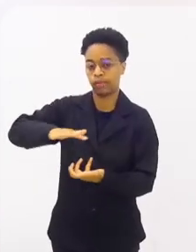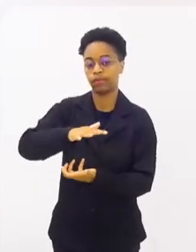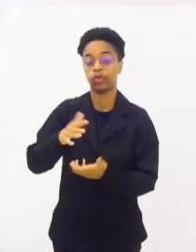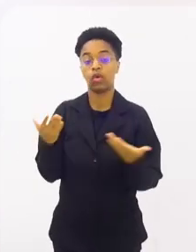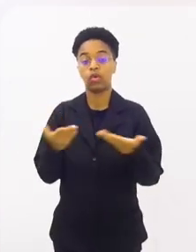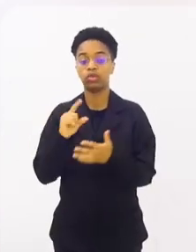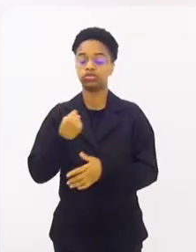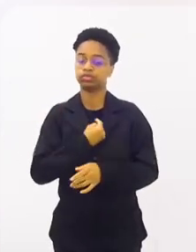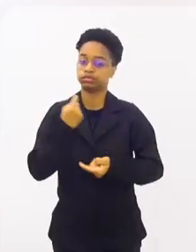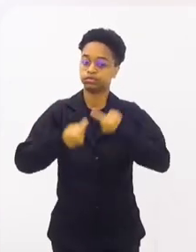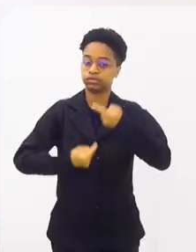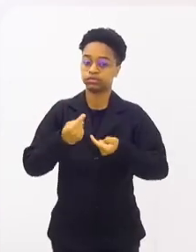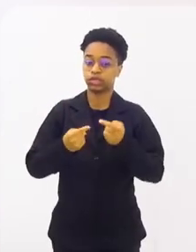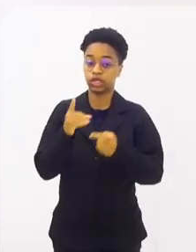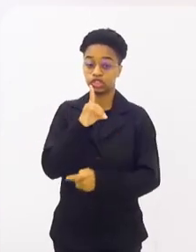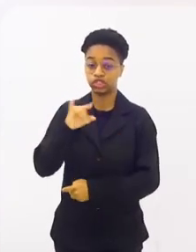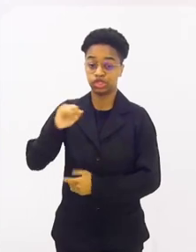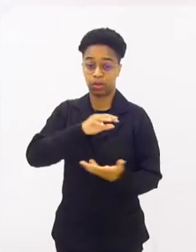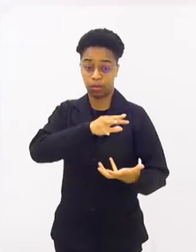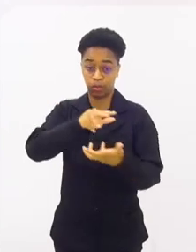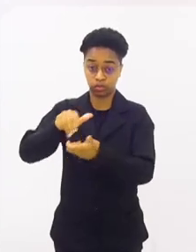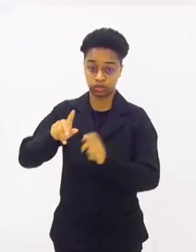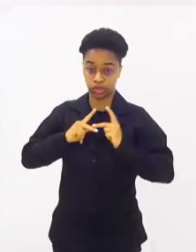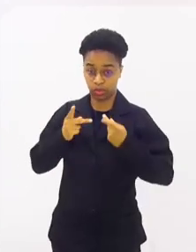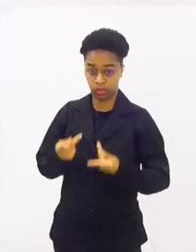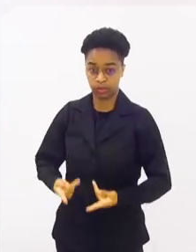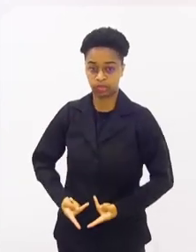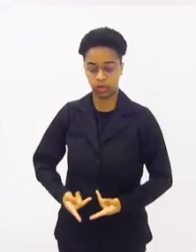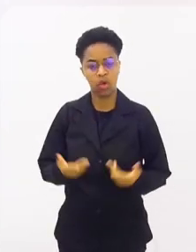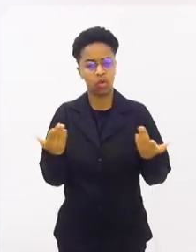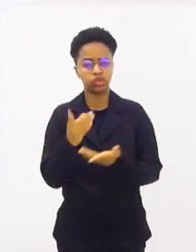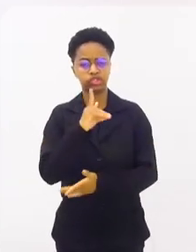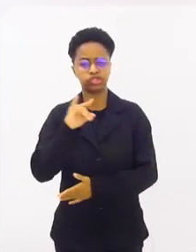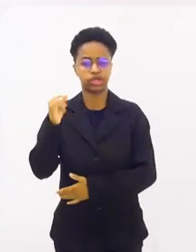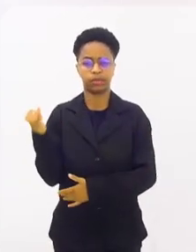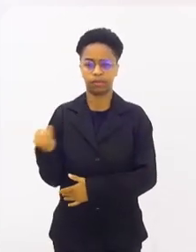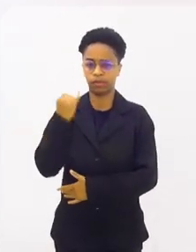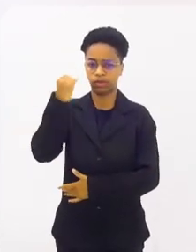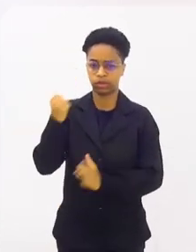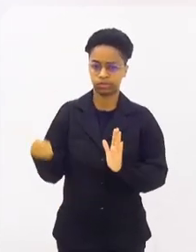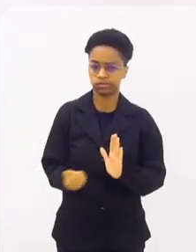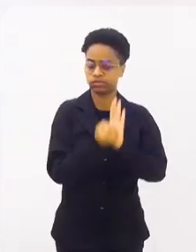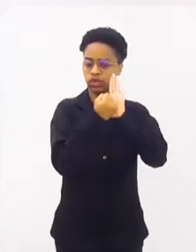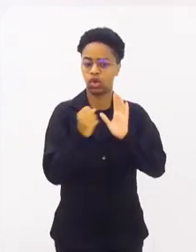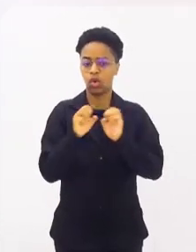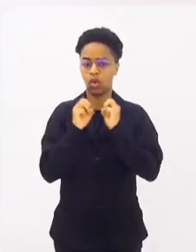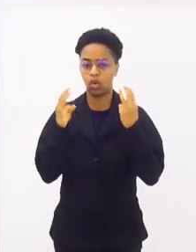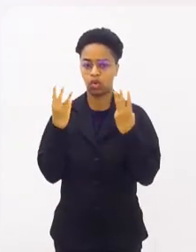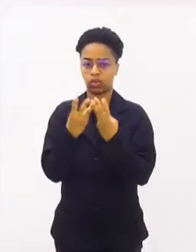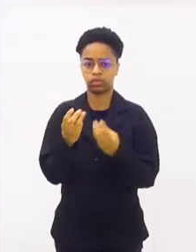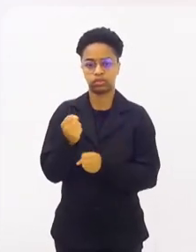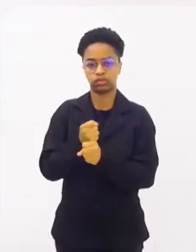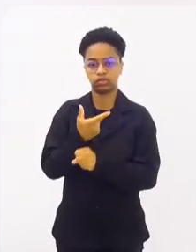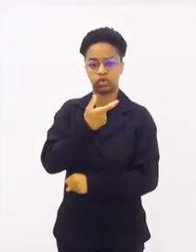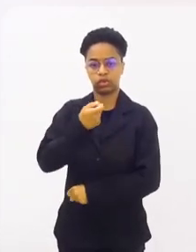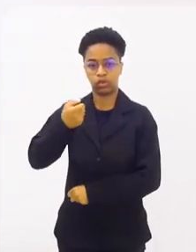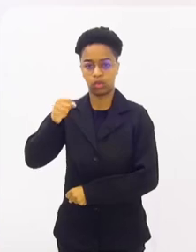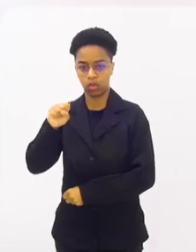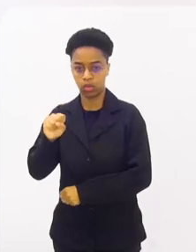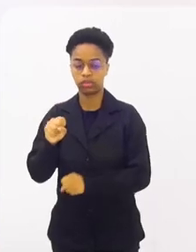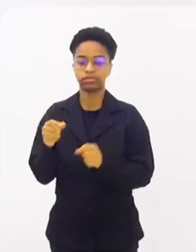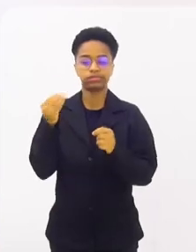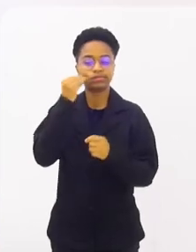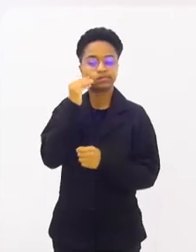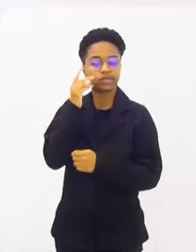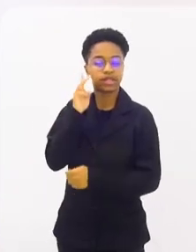E hoje nós vamos tratar do Dia Mundial Humanitário, um dia muito importante, instituído pela ONU em 2008, para